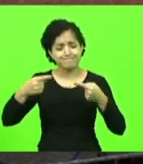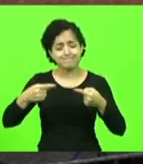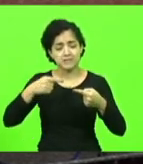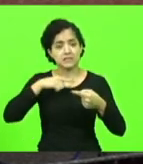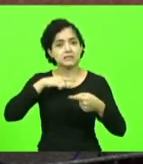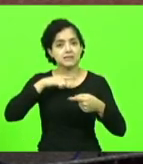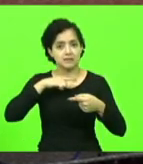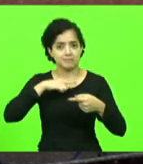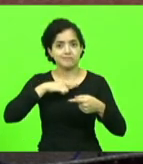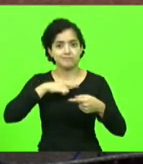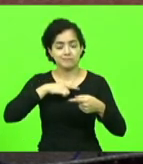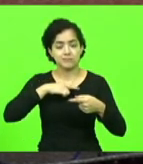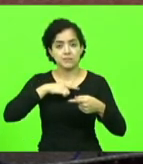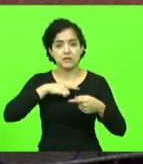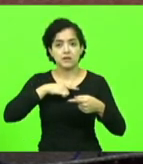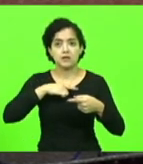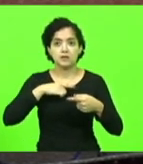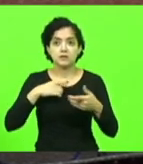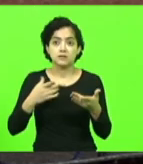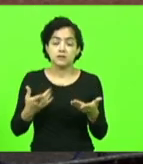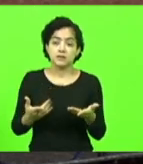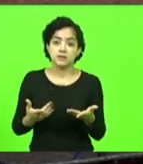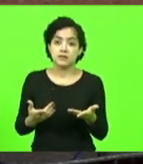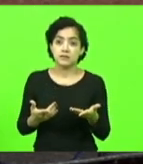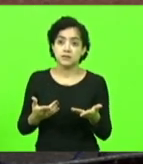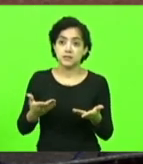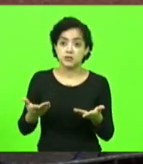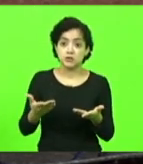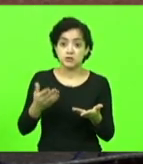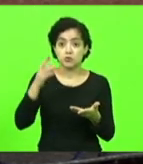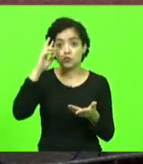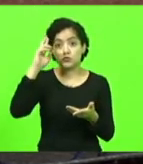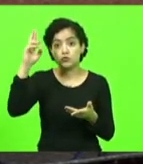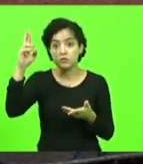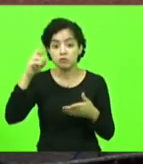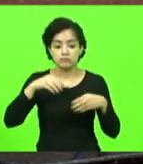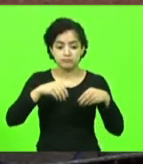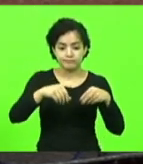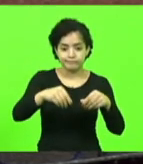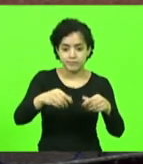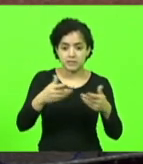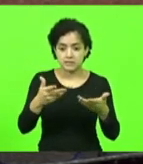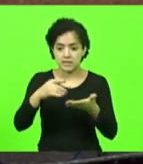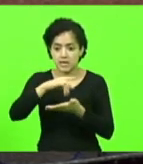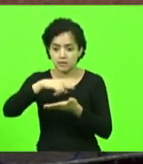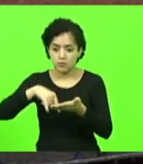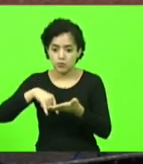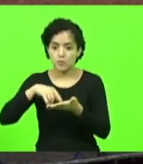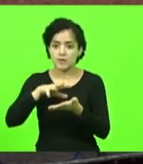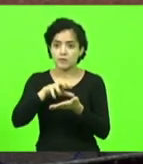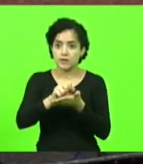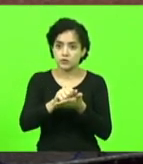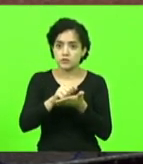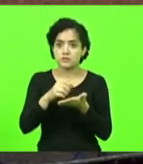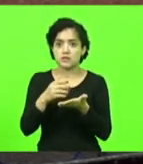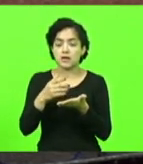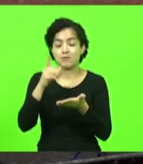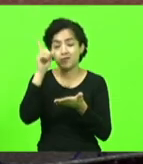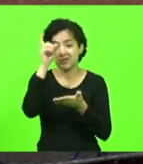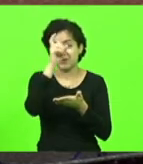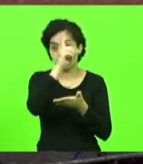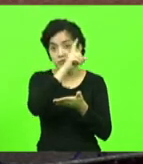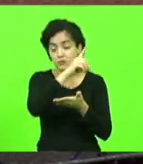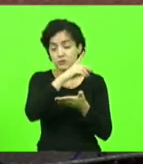oportunidades oportunidades que os proprietários procuram legalizar seus imóveis, ainda há alguma dificuldade